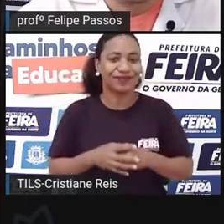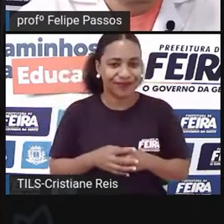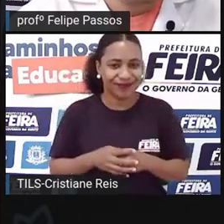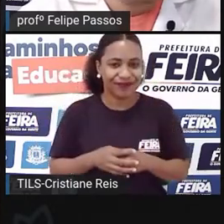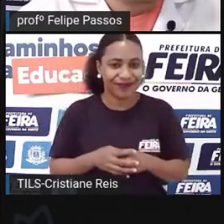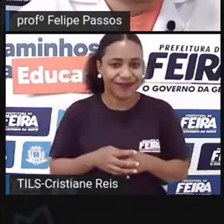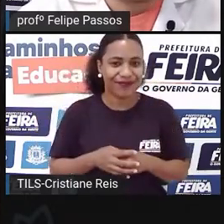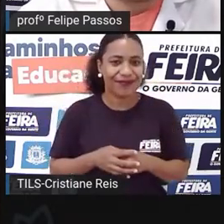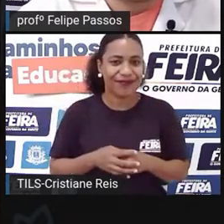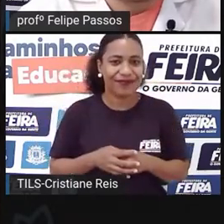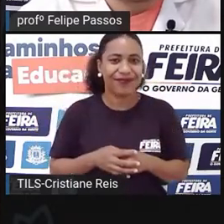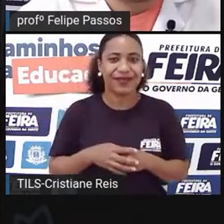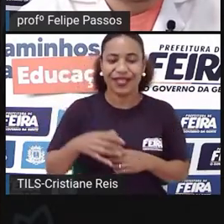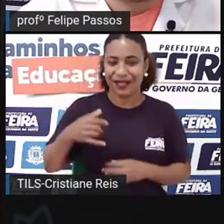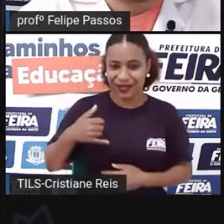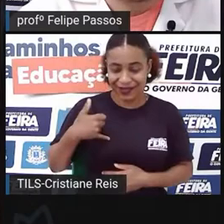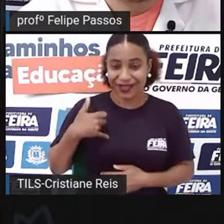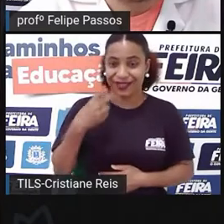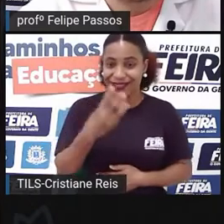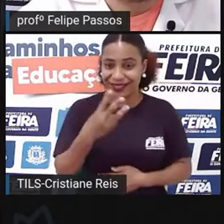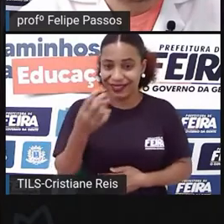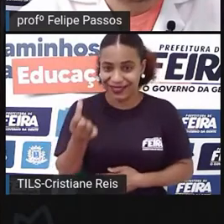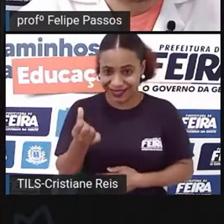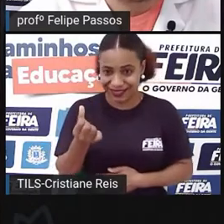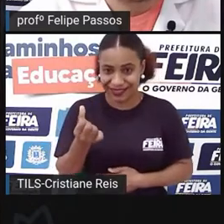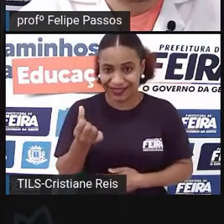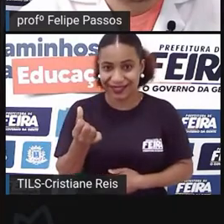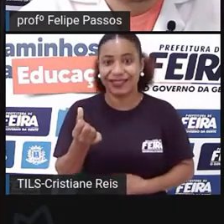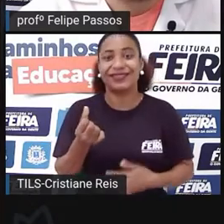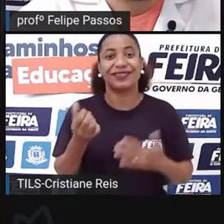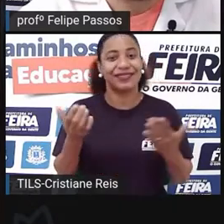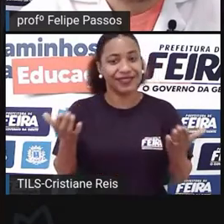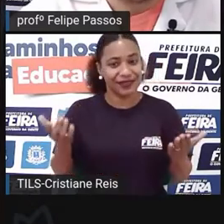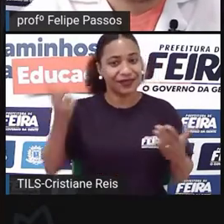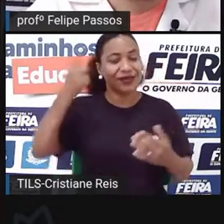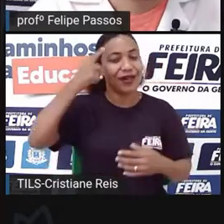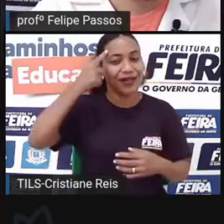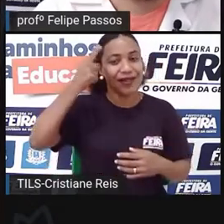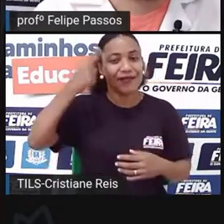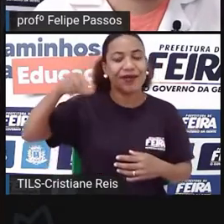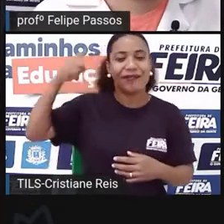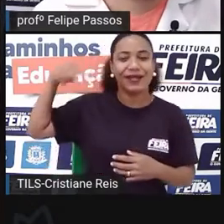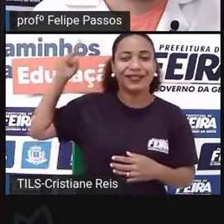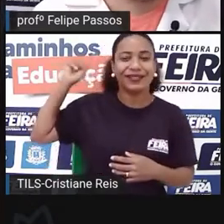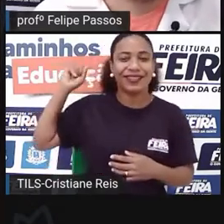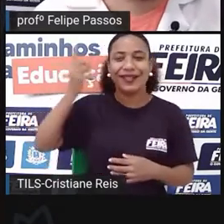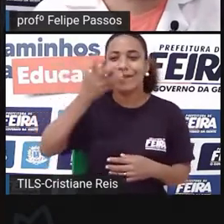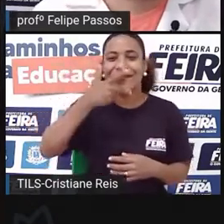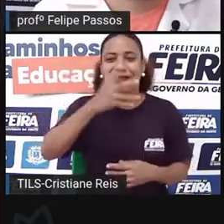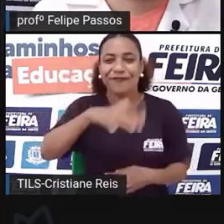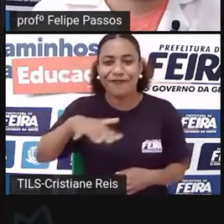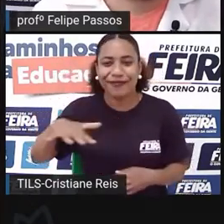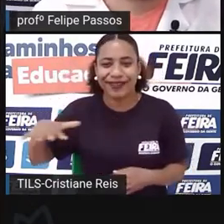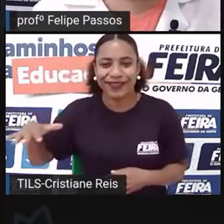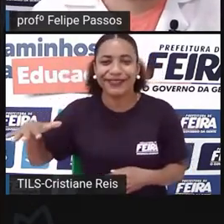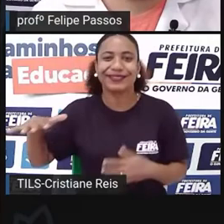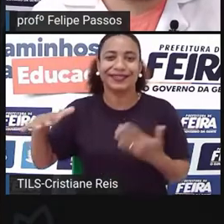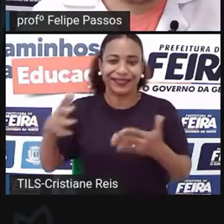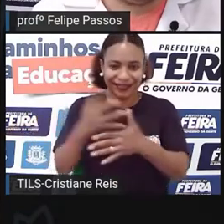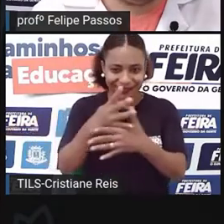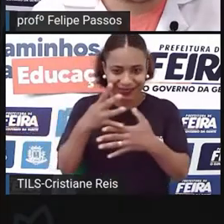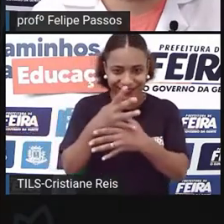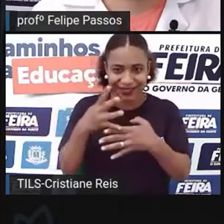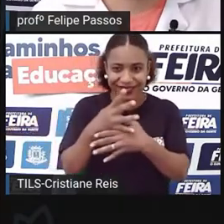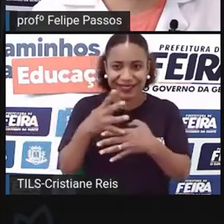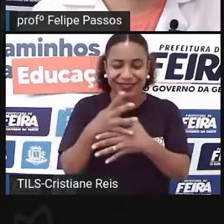hoje 36 anos, eu consigo pegar e ter um resgate de como era a minha infância em uma outra cidade que não é mais a que eu